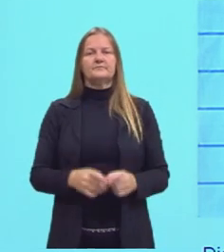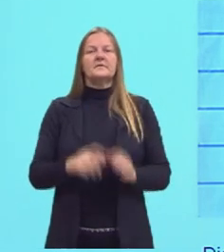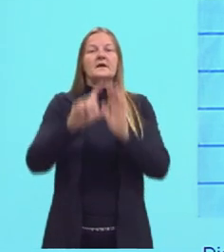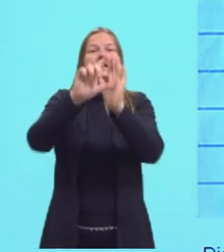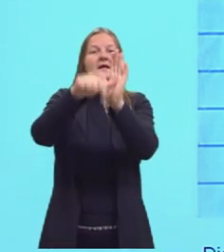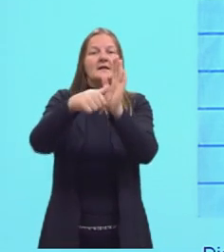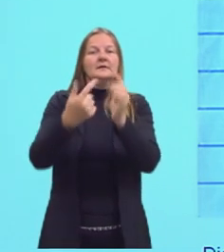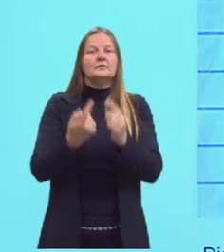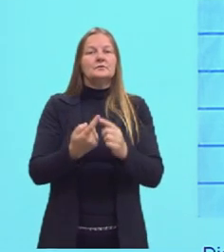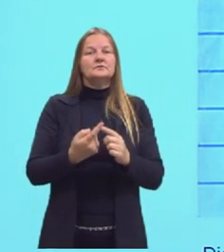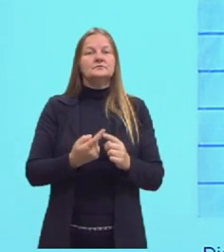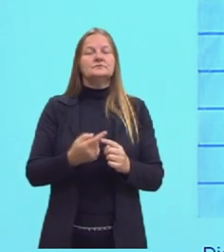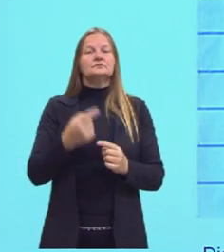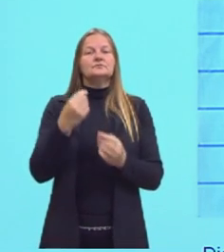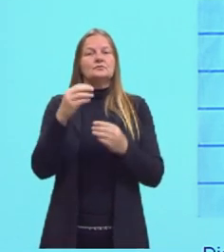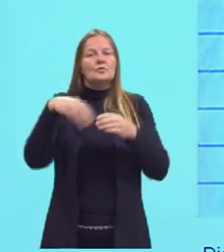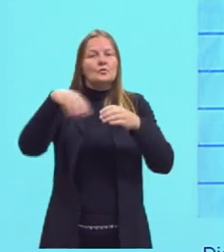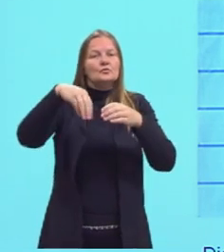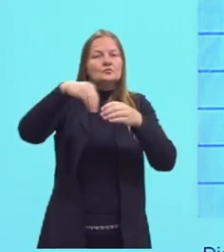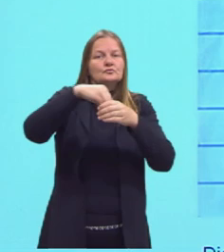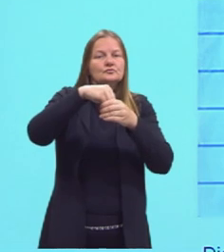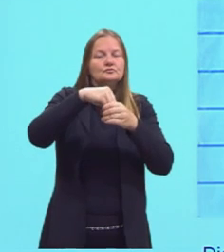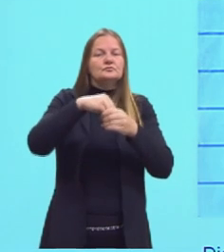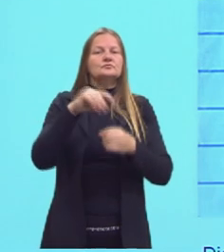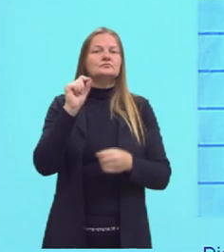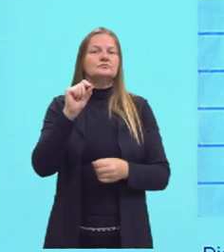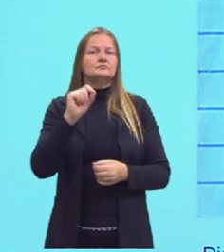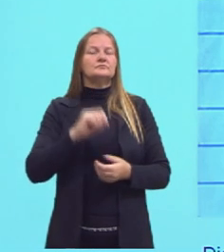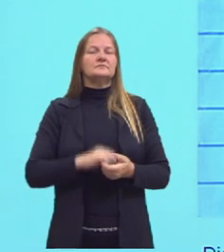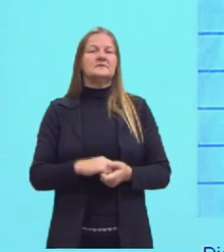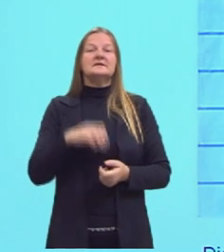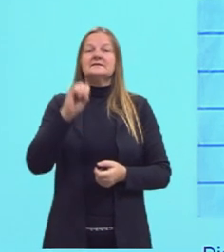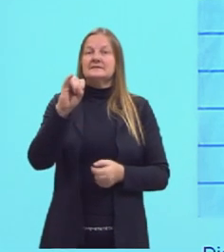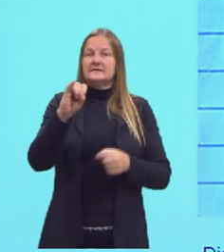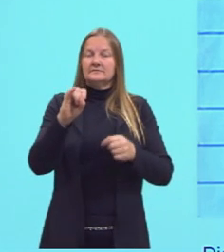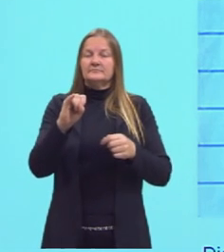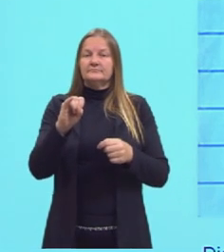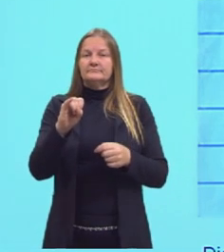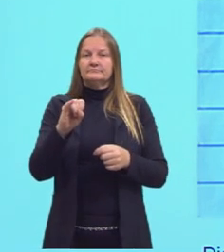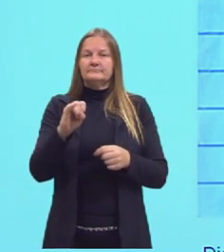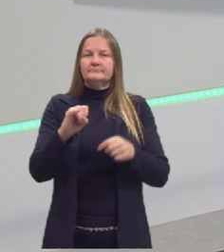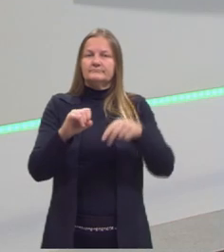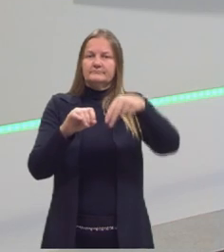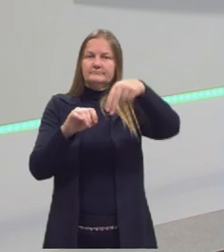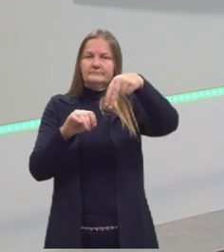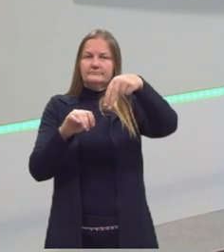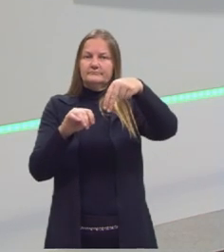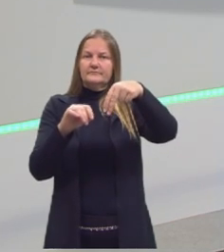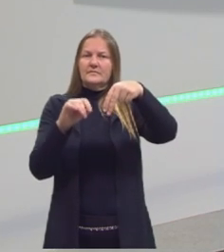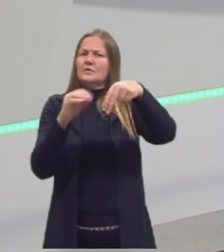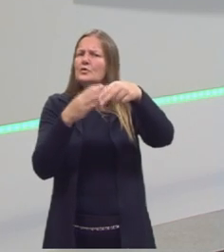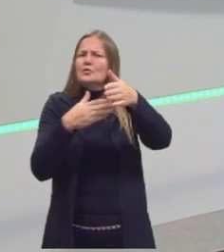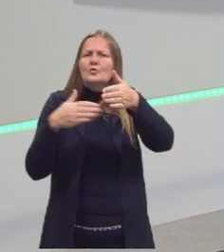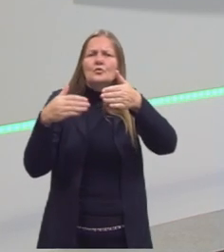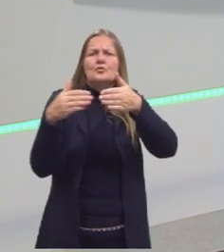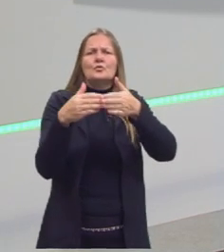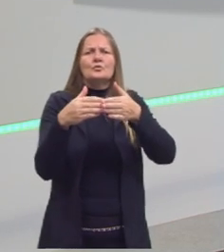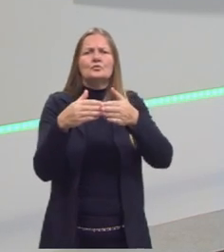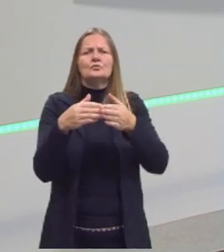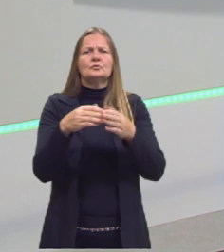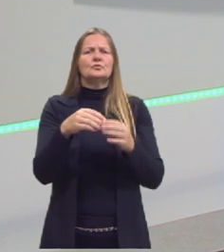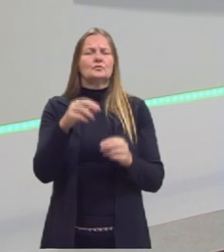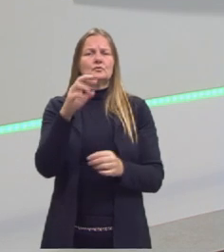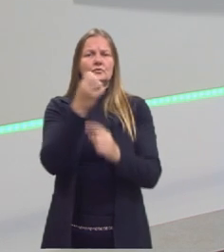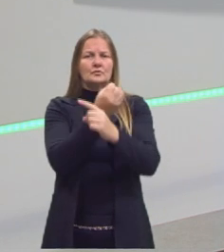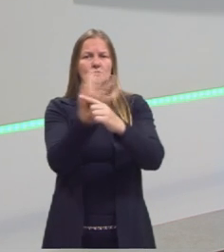isto, nós temos um outro conjunto. Bom, se os racionais são todos os números que eu escrevo como fração,